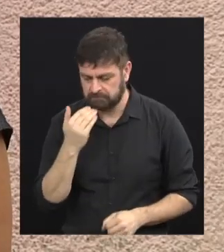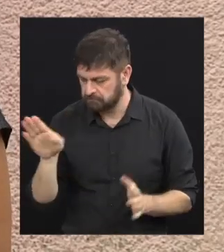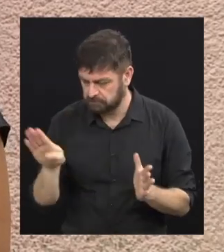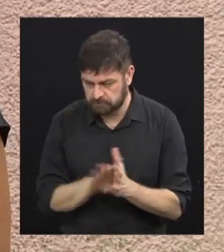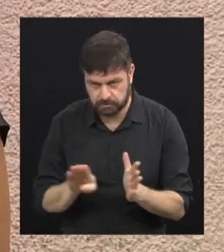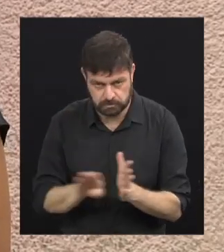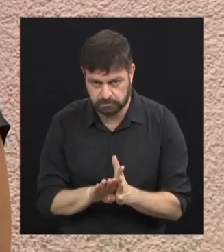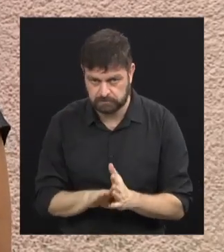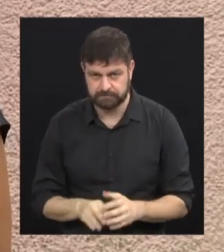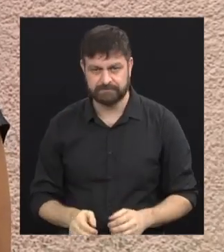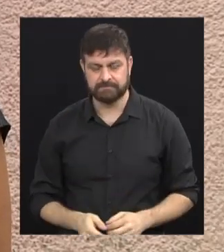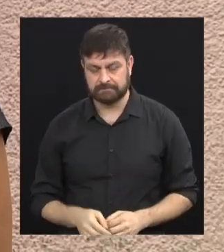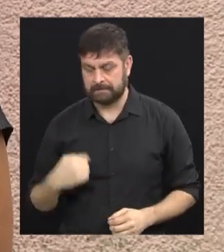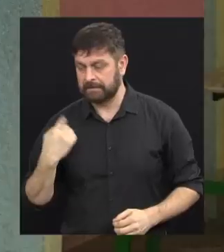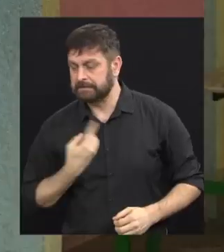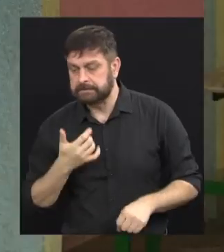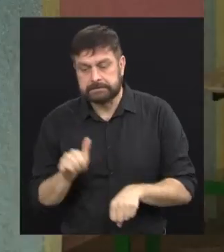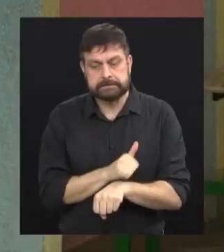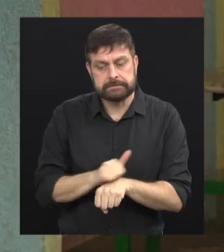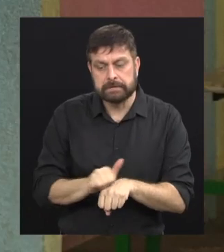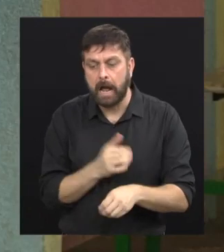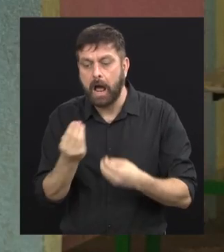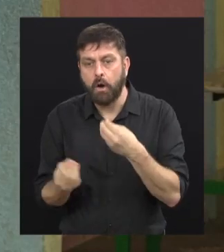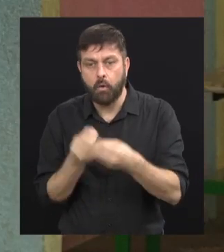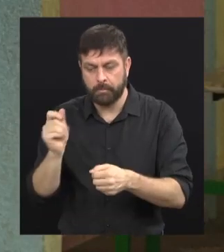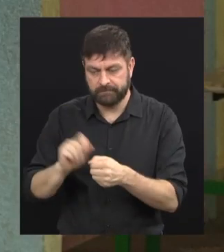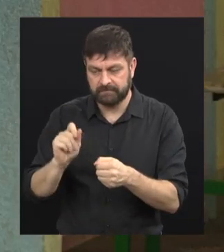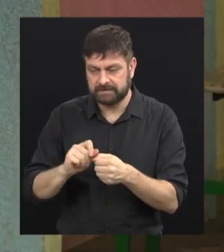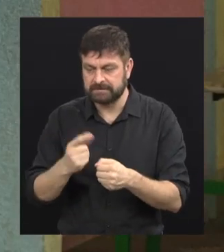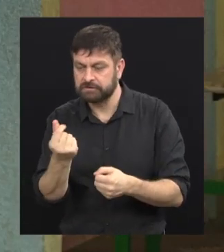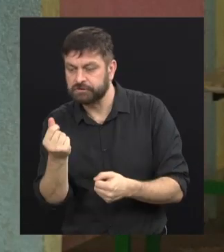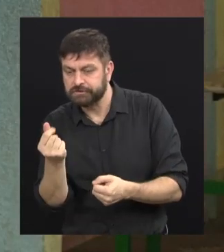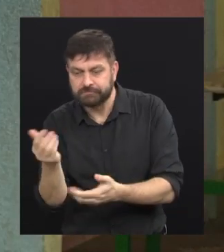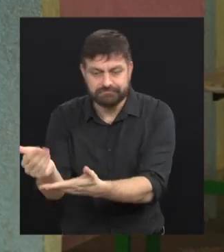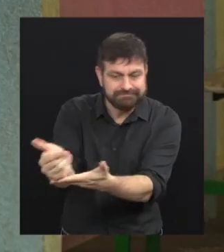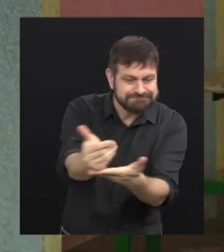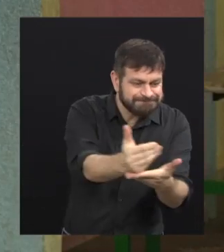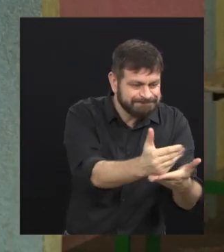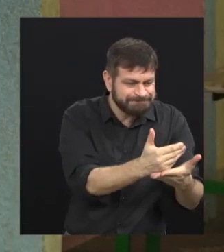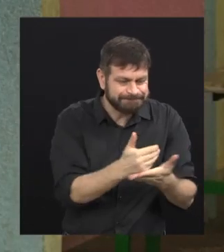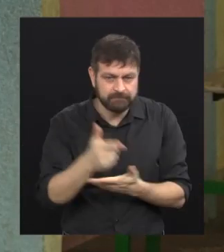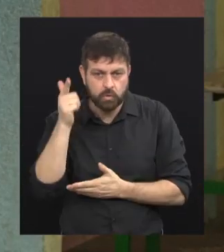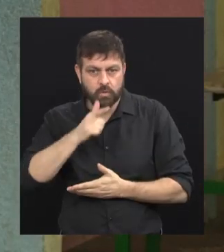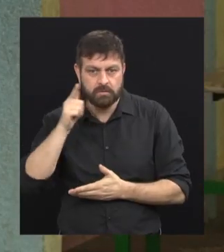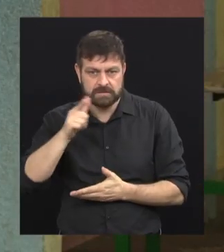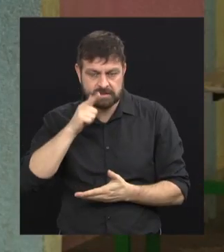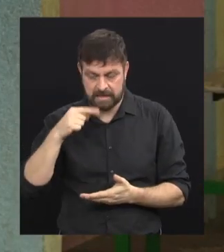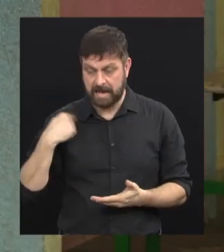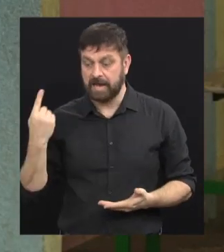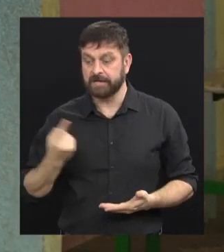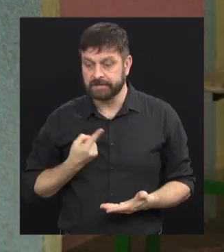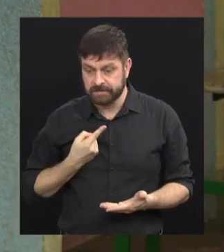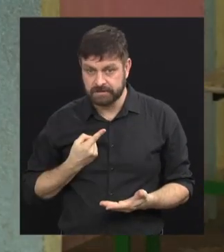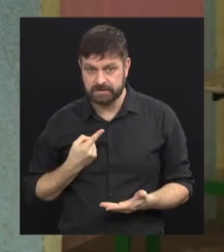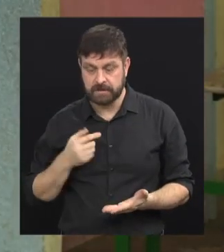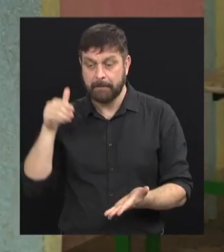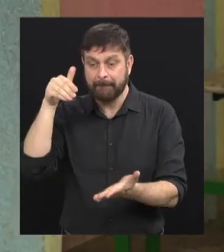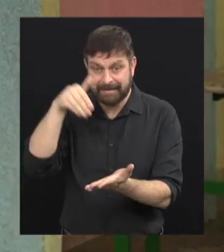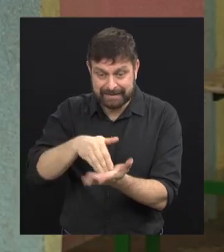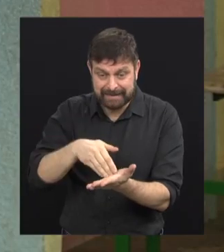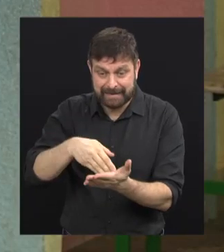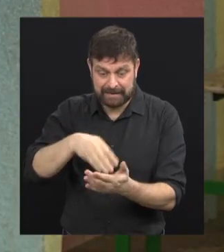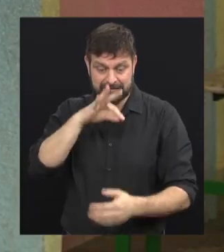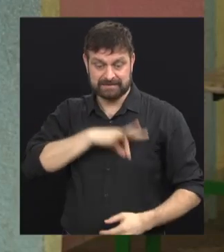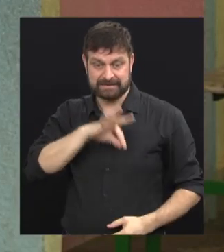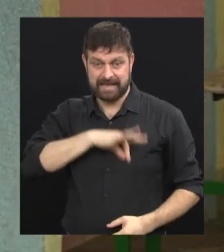Então a gente teve que fazer outras coisas para poder realmente fazer com que pudéssemos até poder pagar